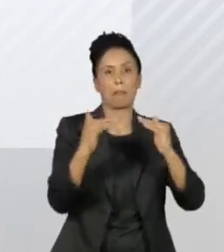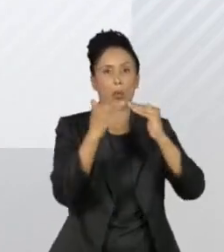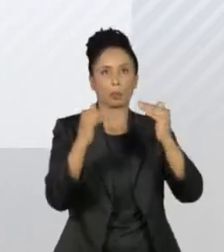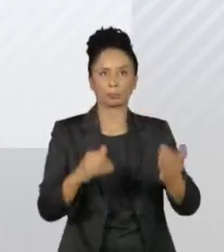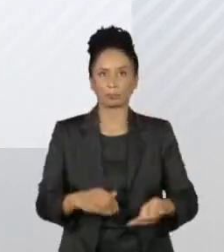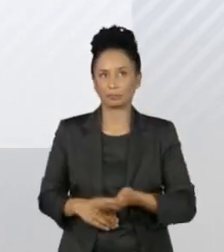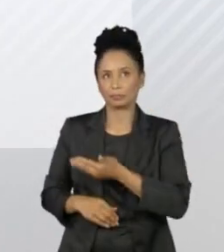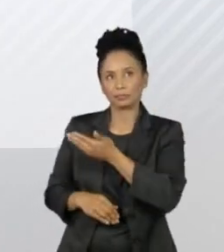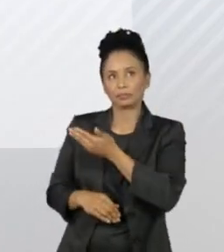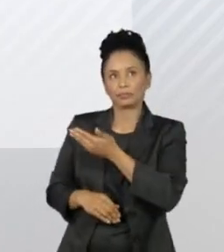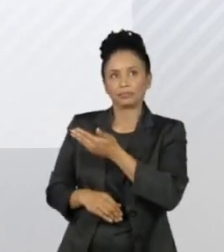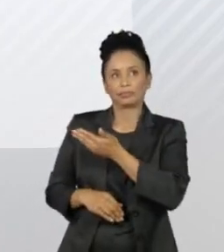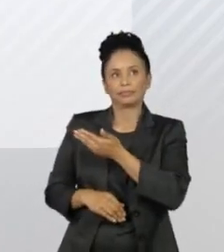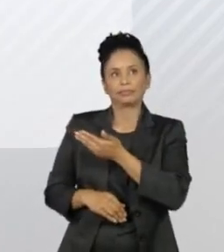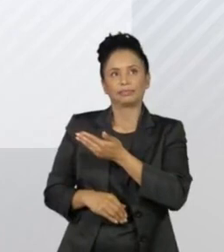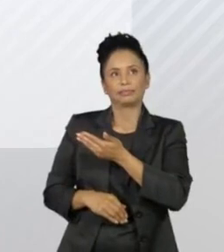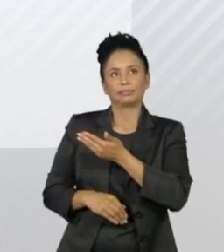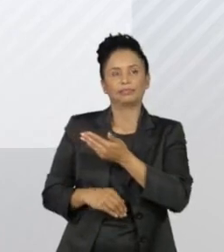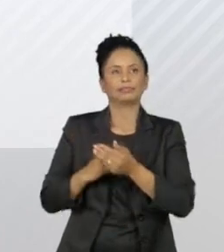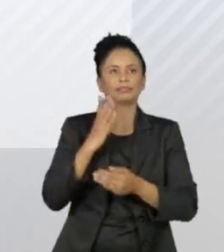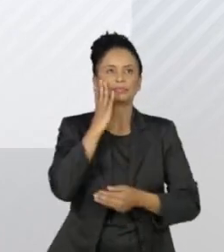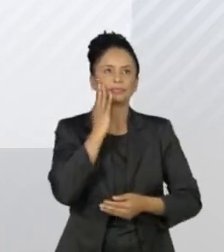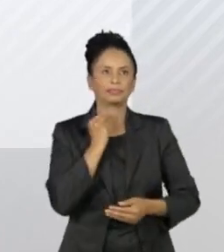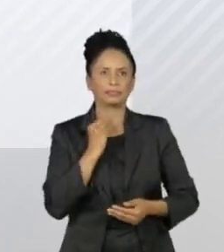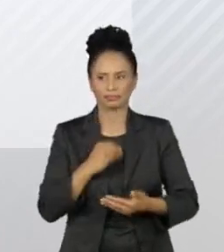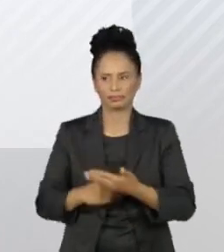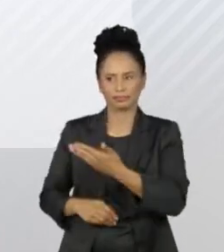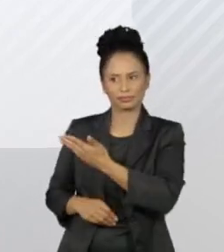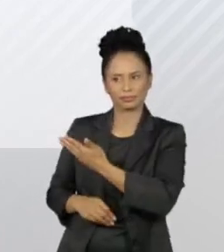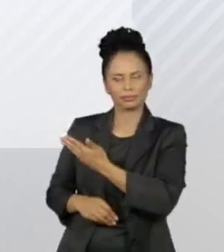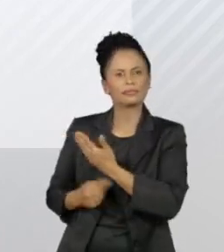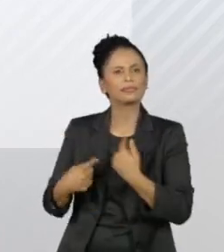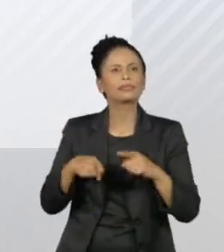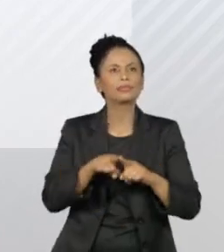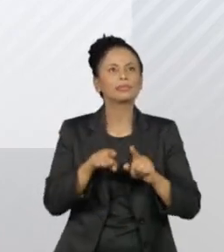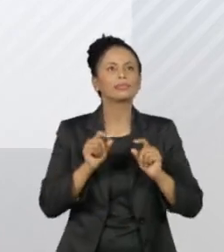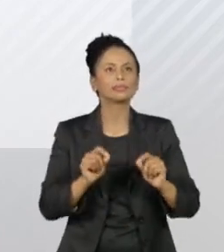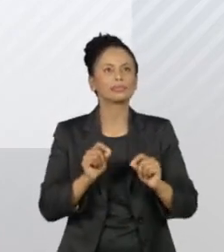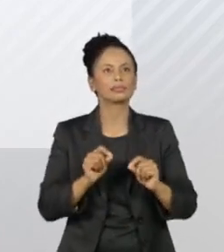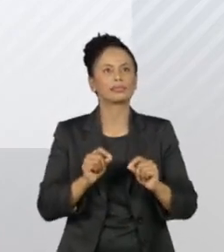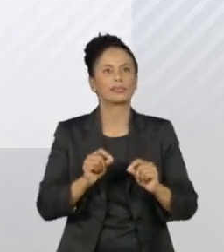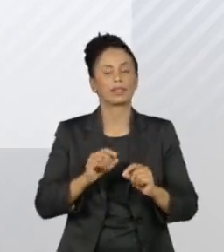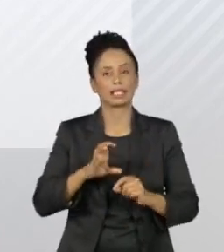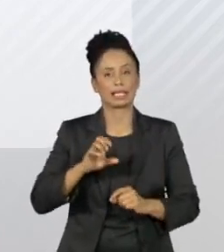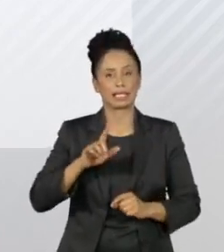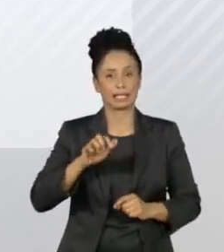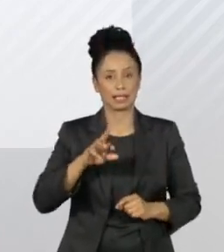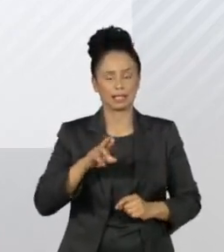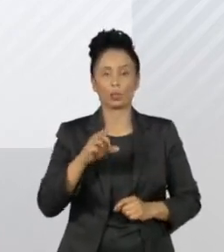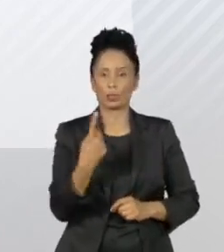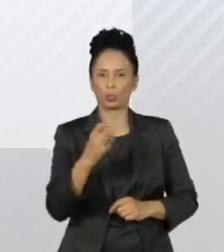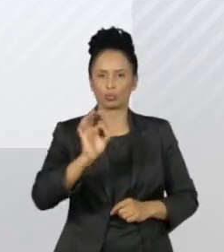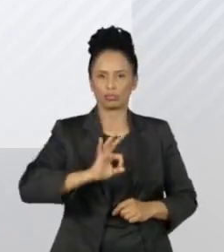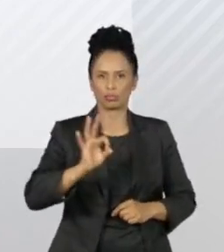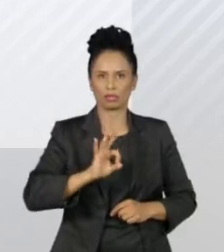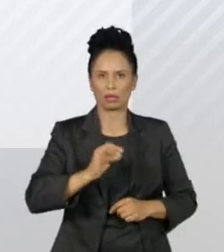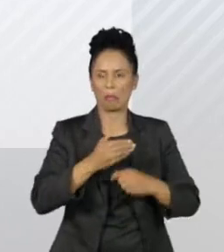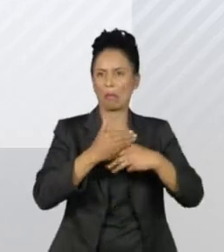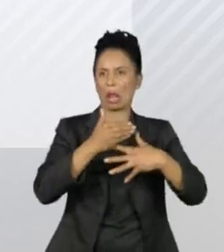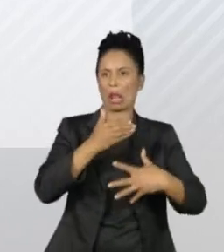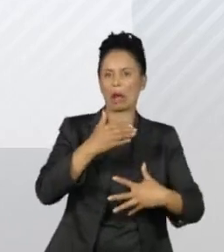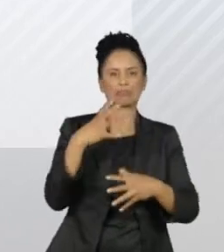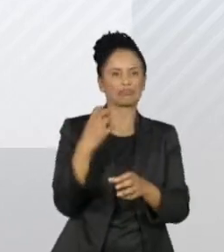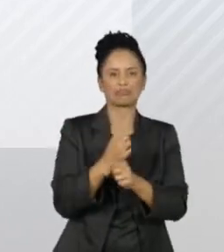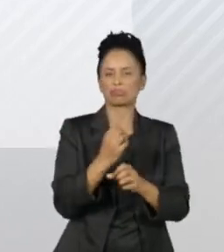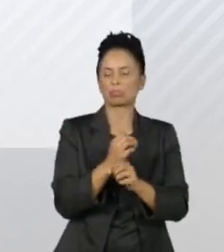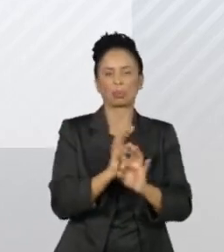atingiu 2% da preferência. O petista Elvis César marca 1%. Os demais candidatos não atingiram pontuação